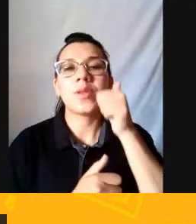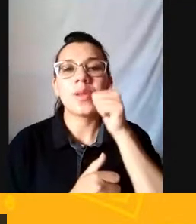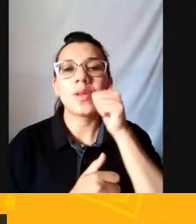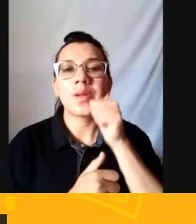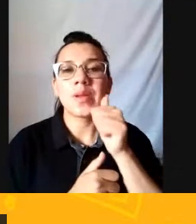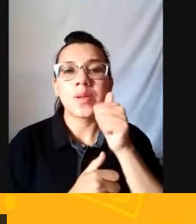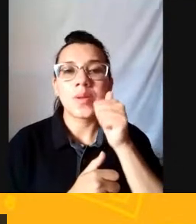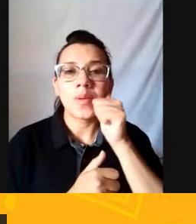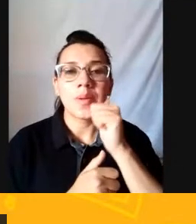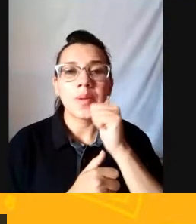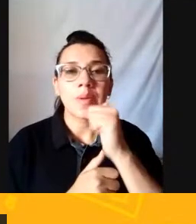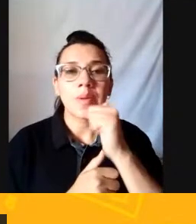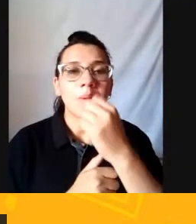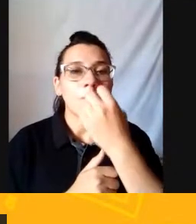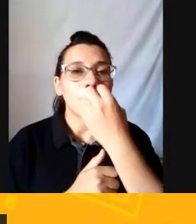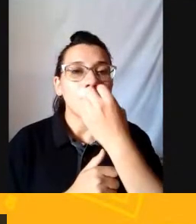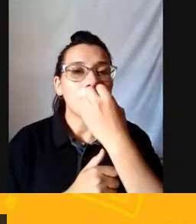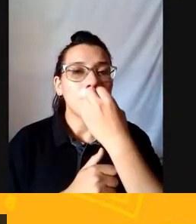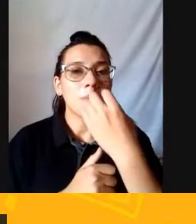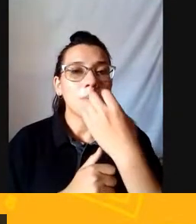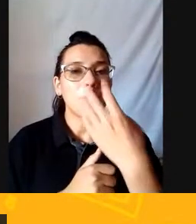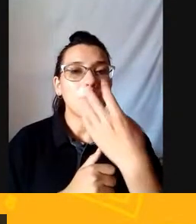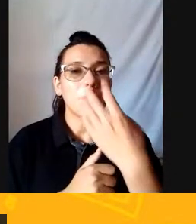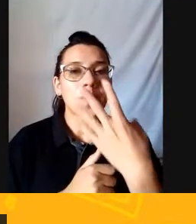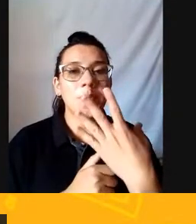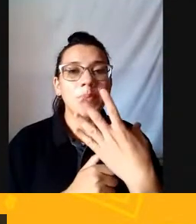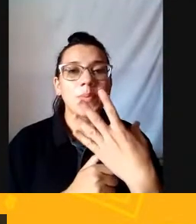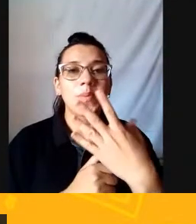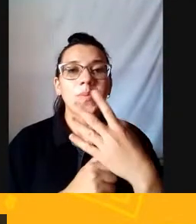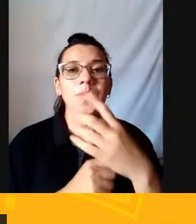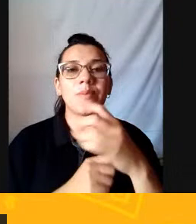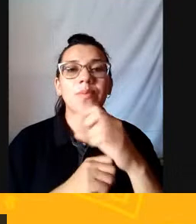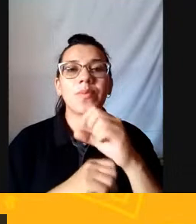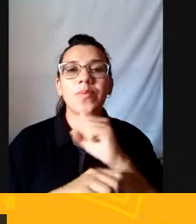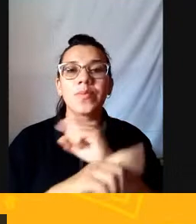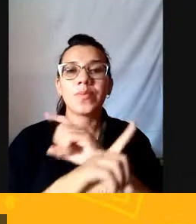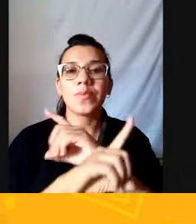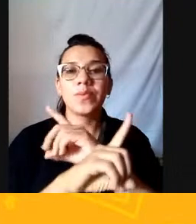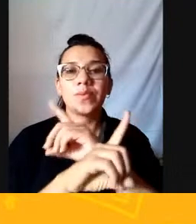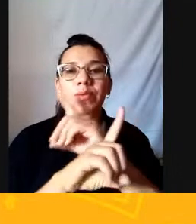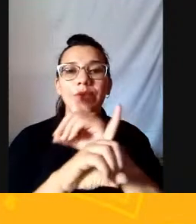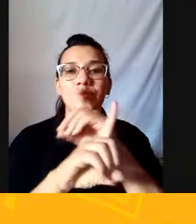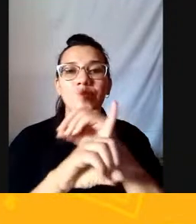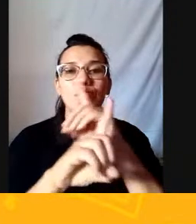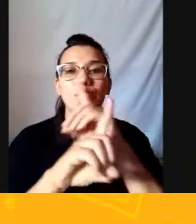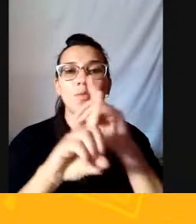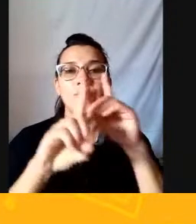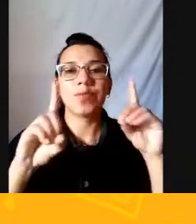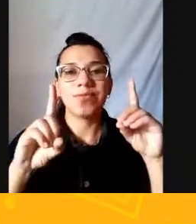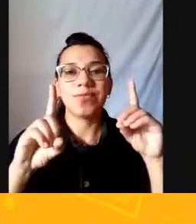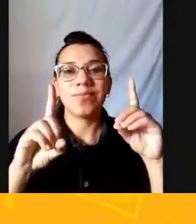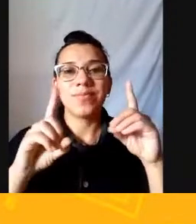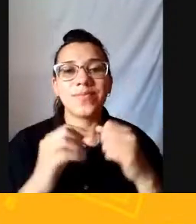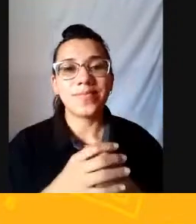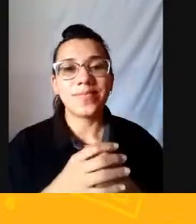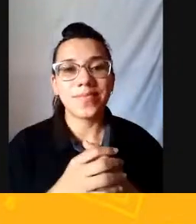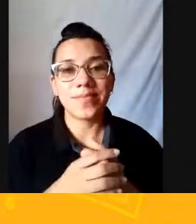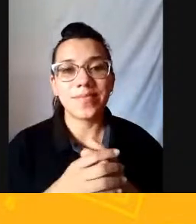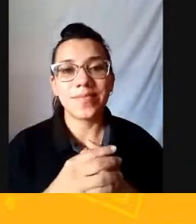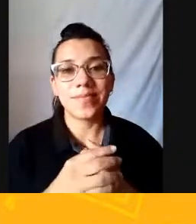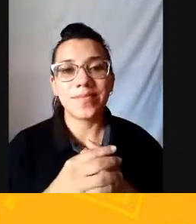dia pra ela O pessoal lá de Colégio Agropecuário De Almas Já fui Almas já fui